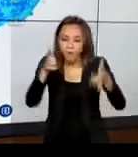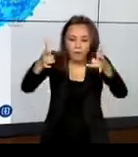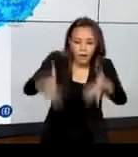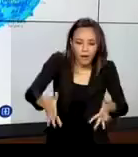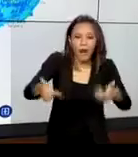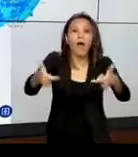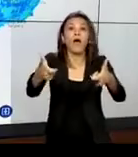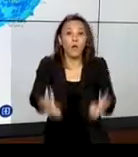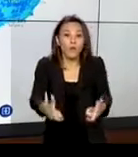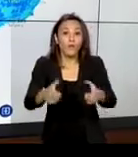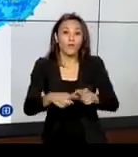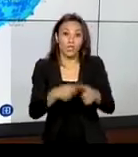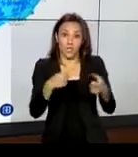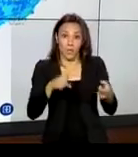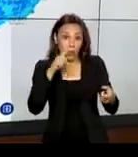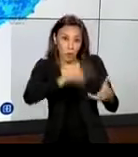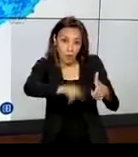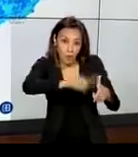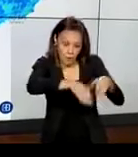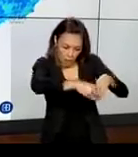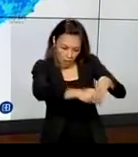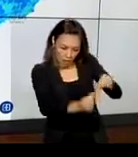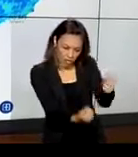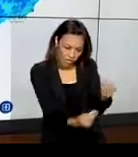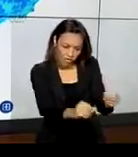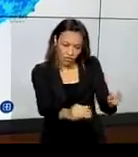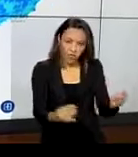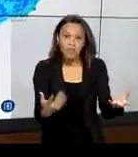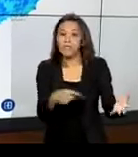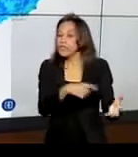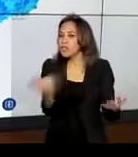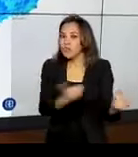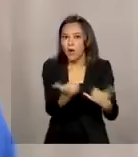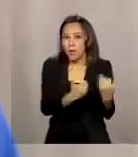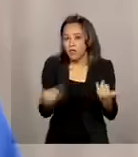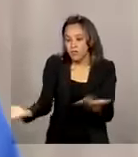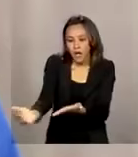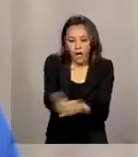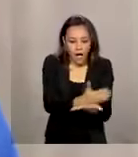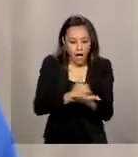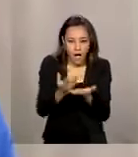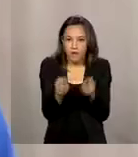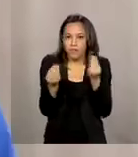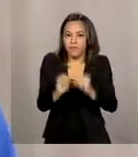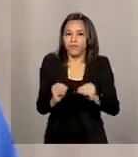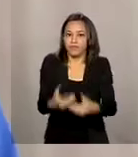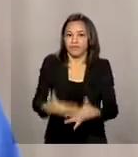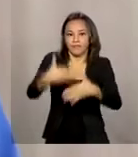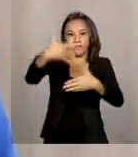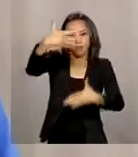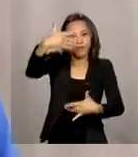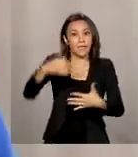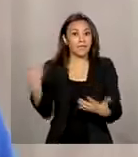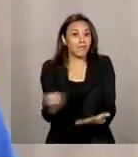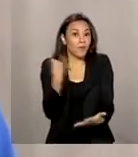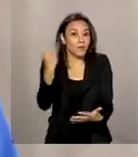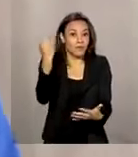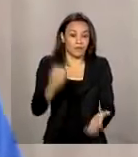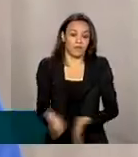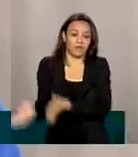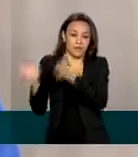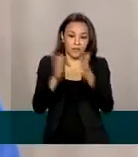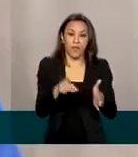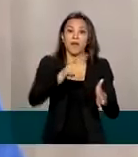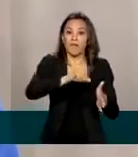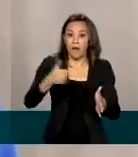nível de erosão, enfim, uma série de informações importantíssimas. Isso poderá ajudar muito a essas regiões